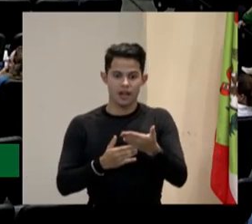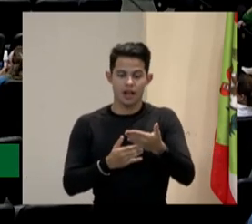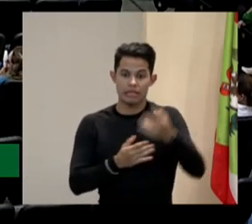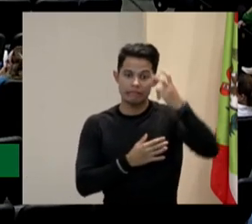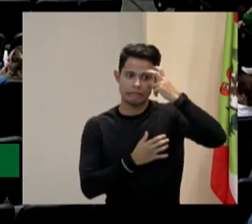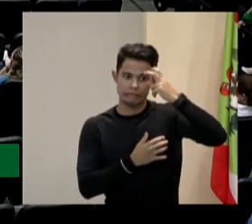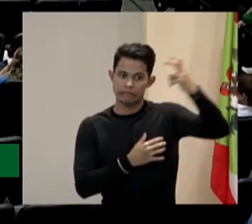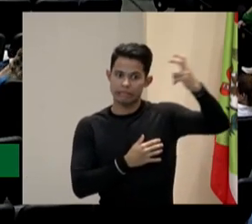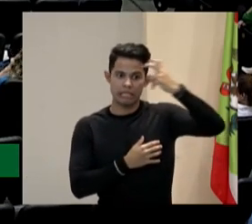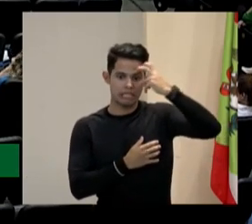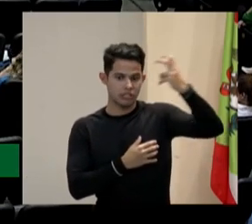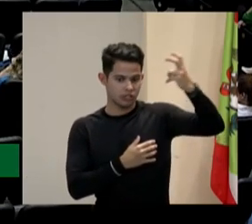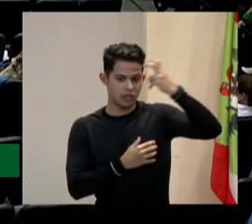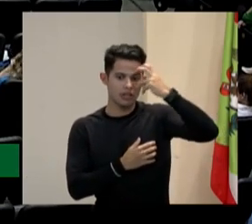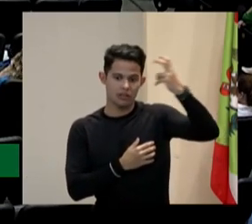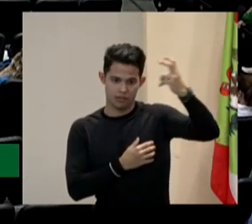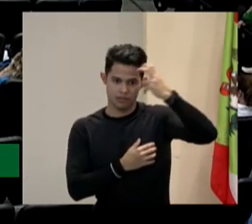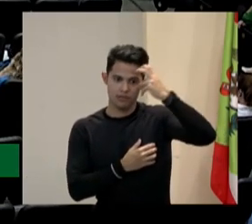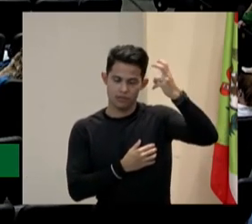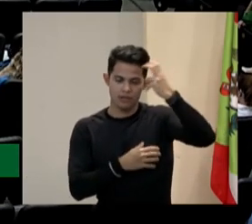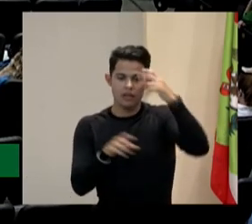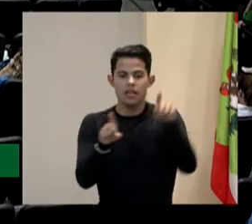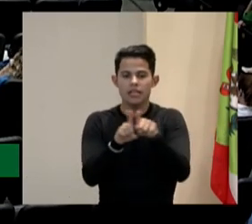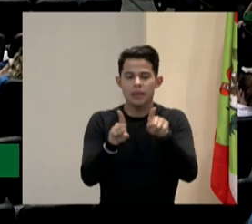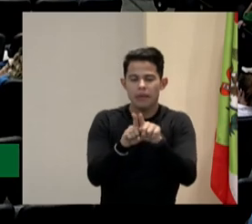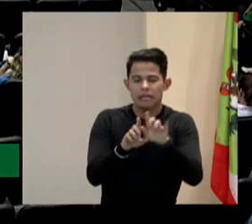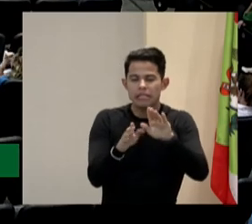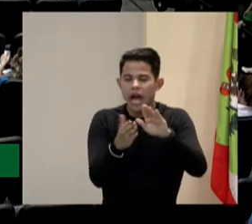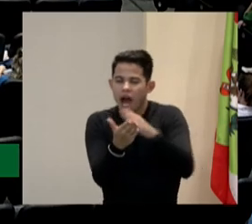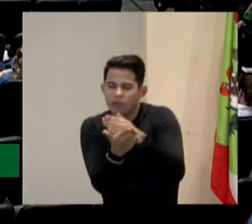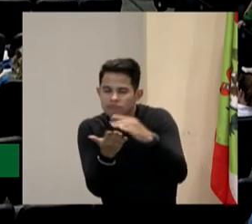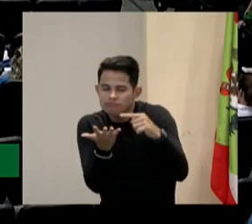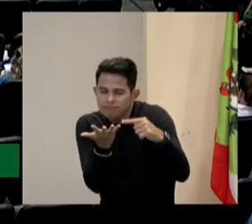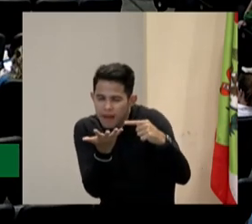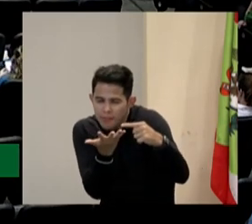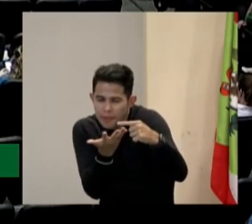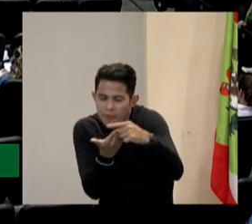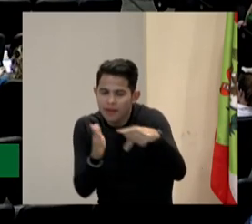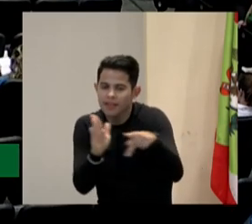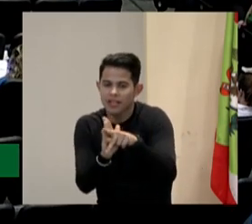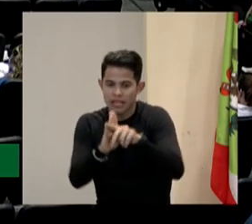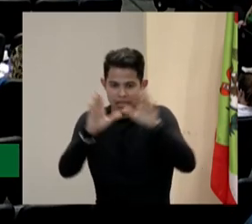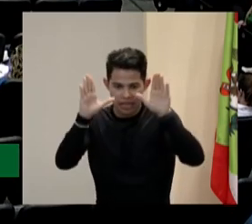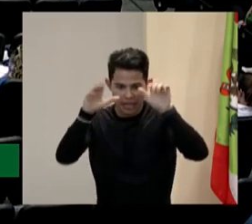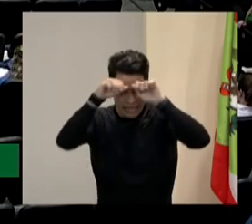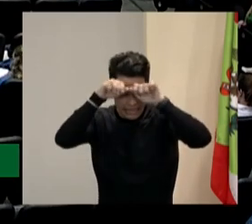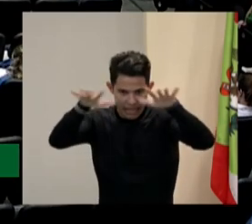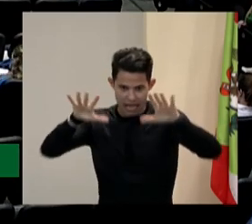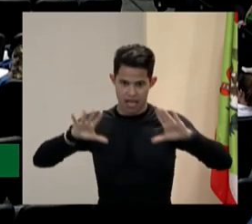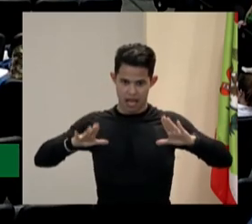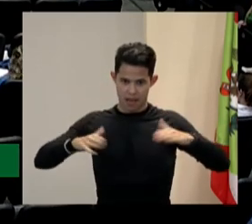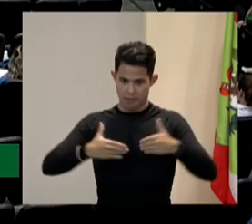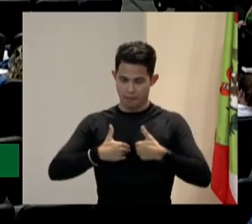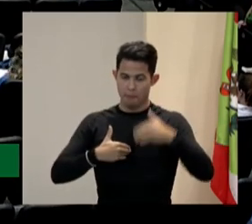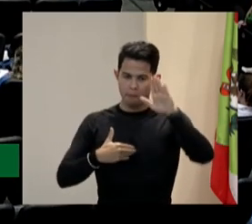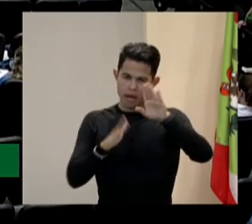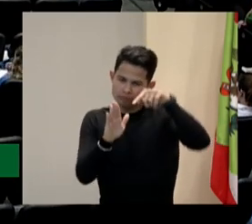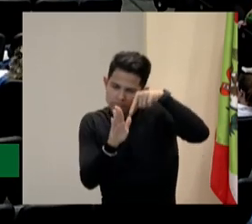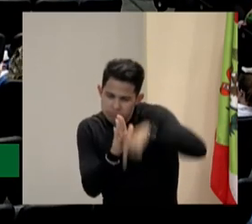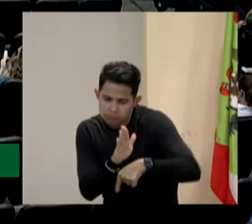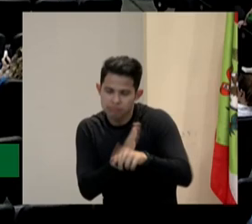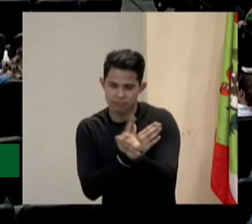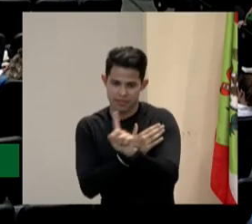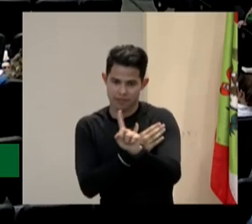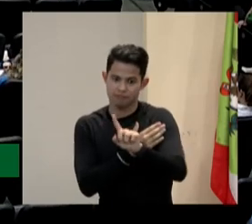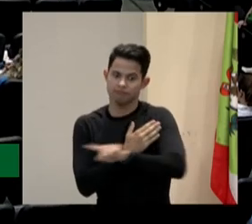superdotação, e com alguns traços de teia, mas não ao ponto de ser diagnosticada. E agora o próximo é